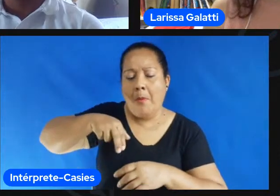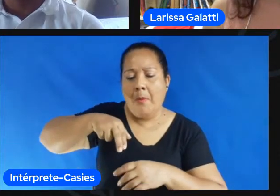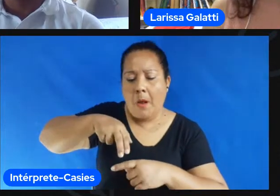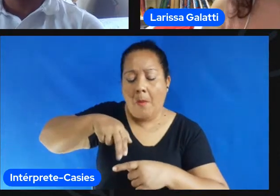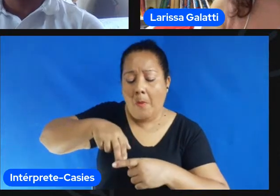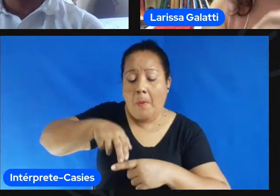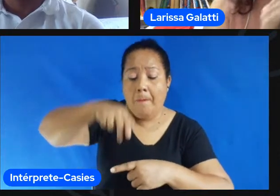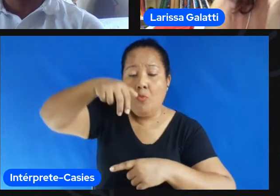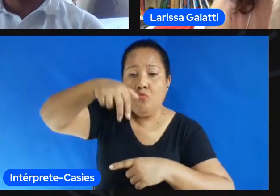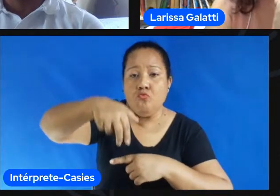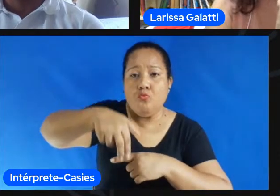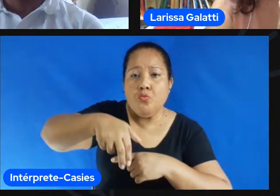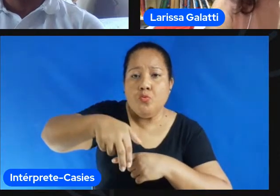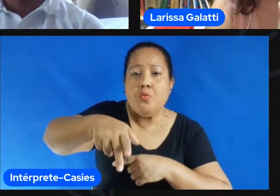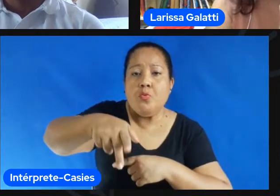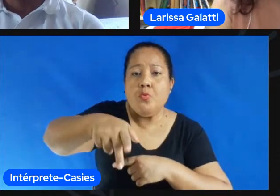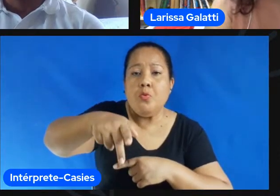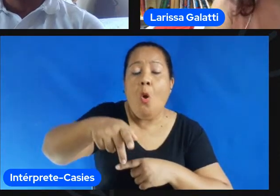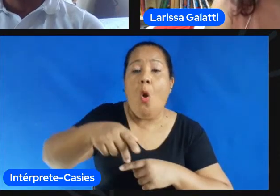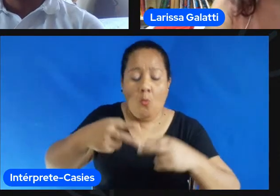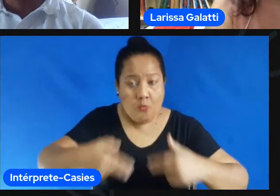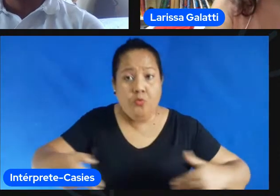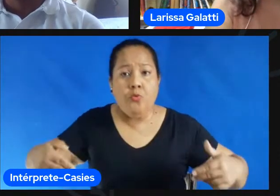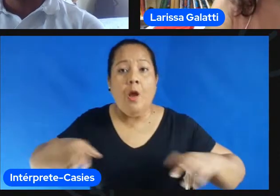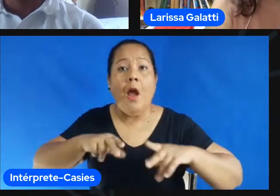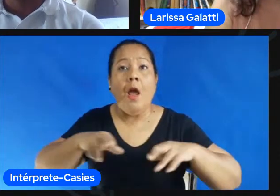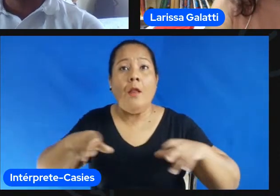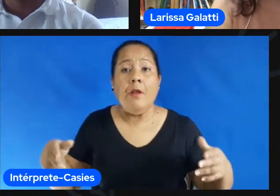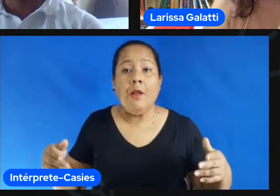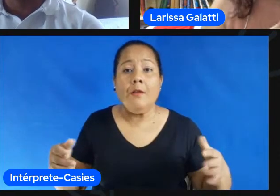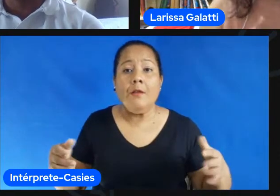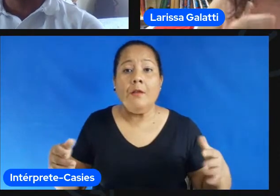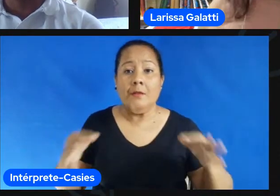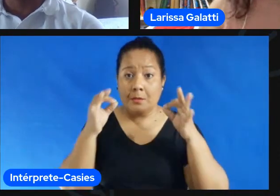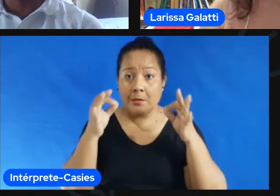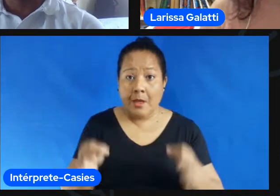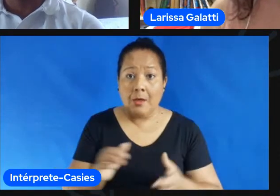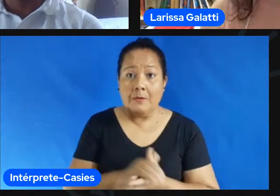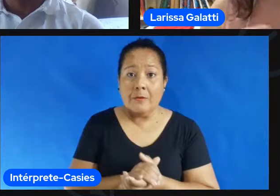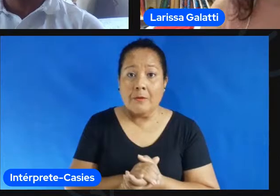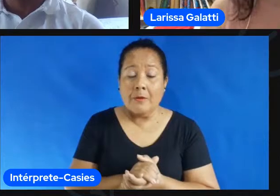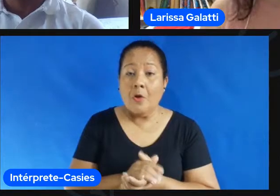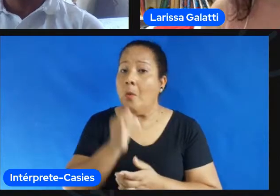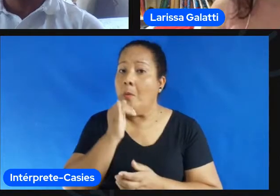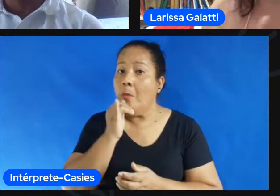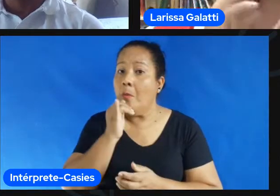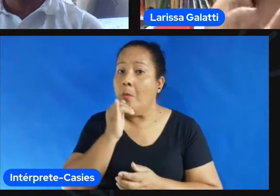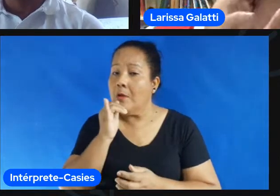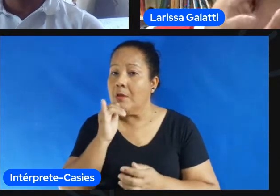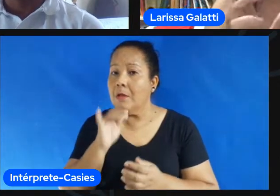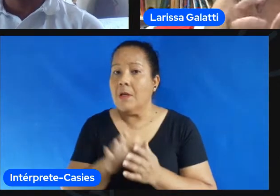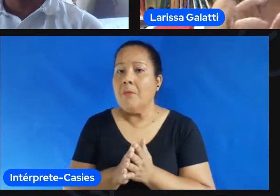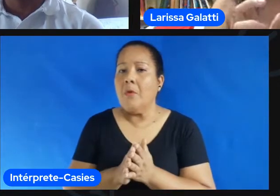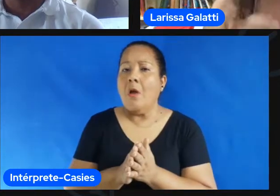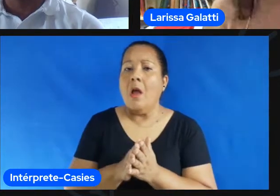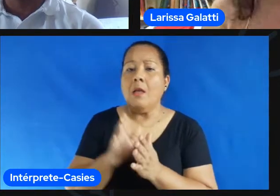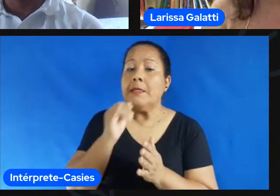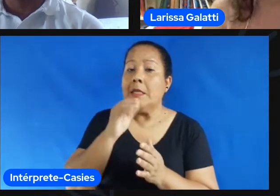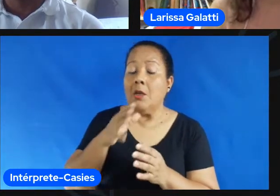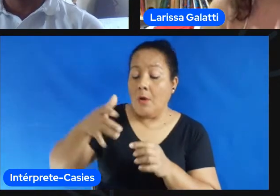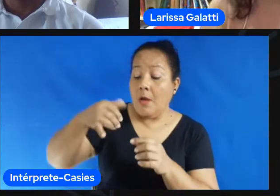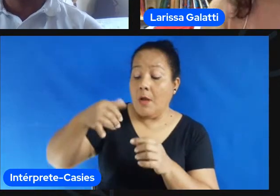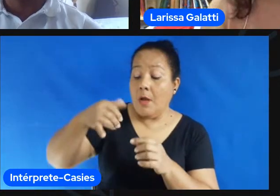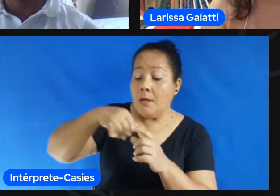porque em uma se eu melhorar esse dedinho aqui eu vou correr melhor os 100 metros né mas de repente pra eu jogar handball se eu já domino a bola